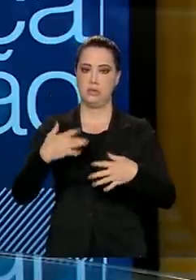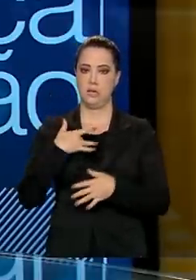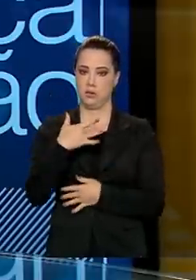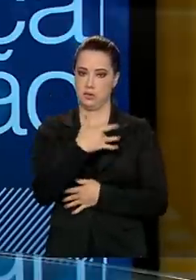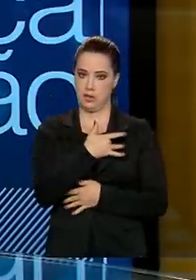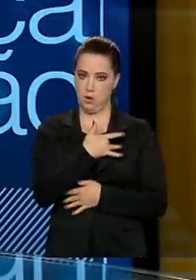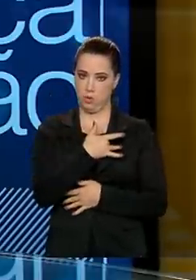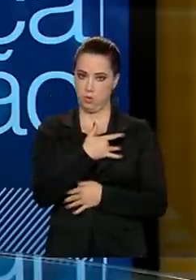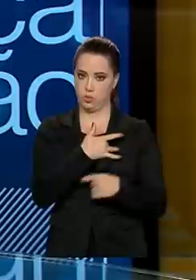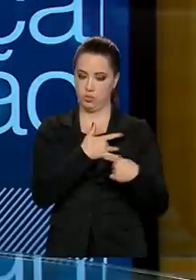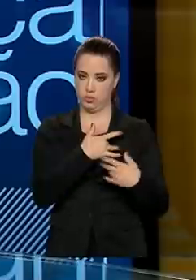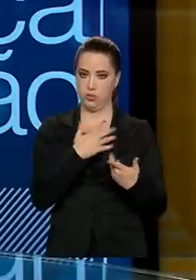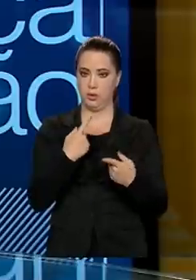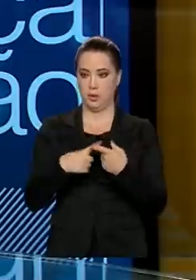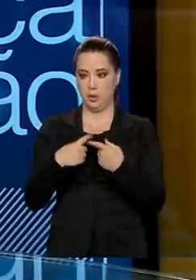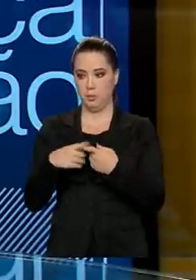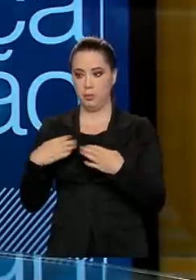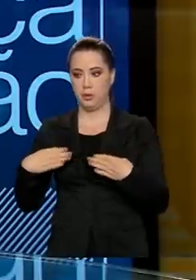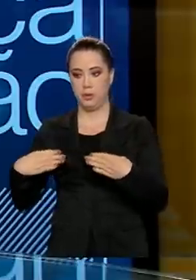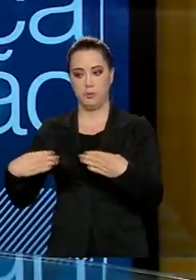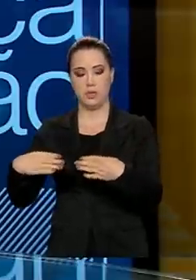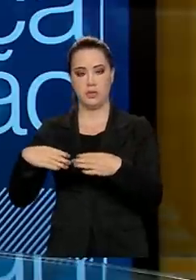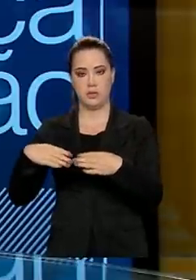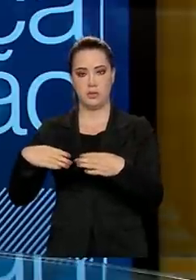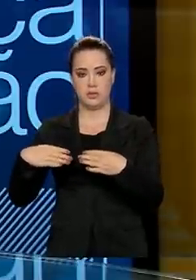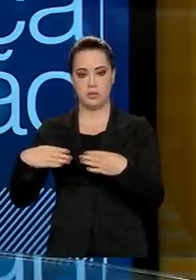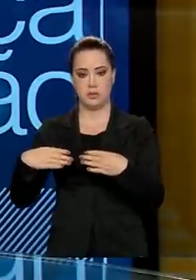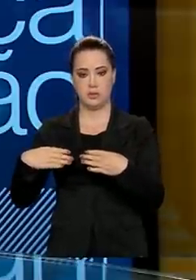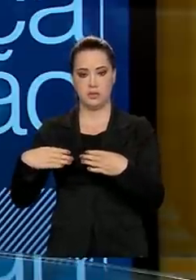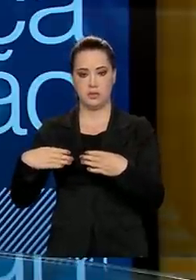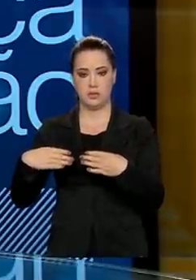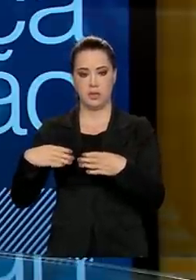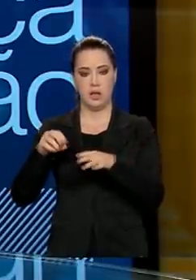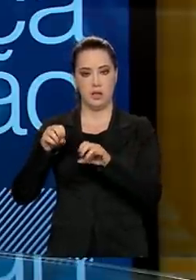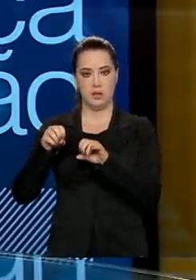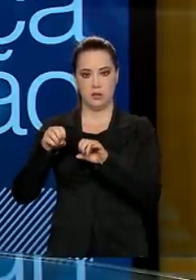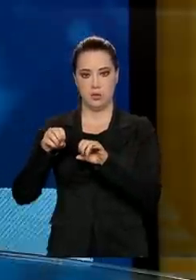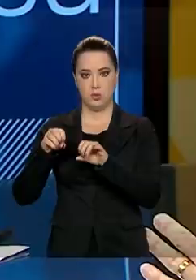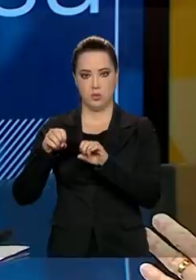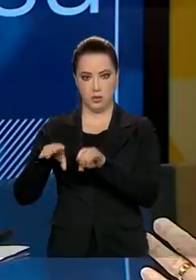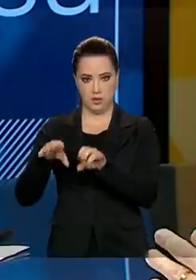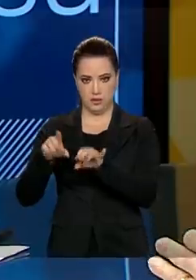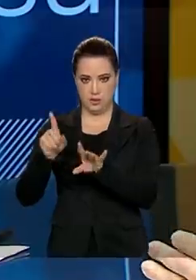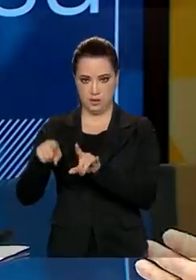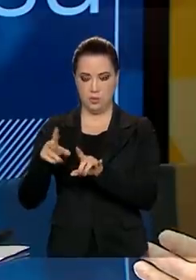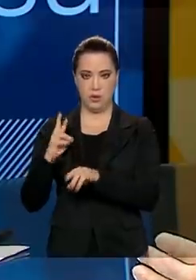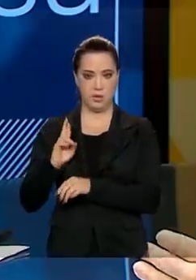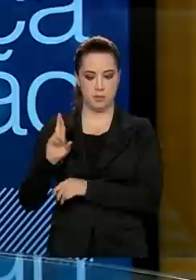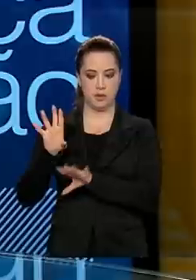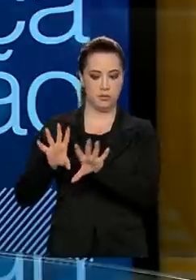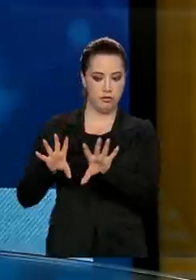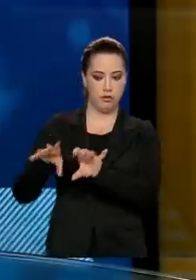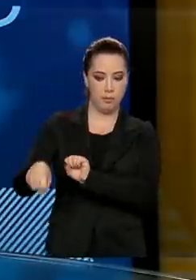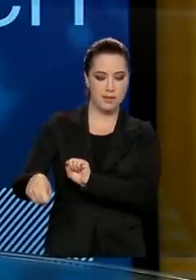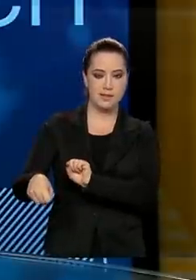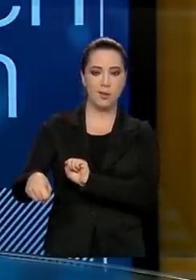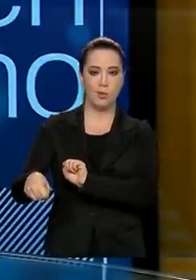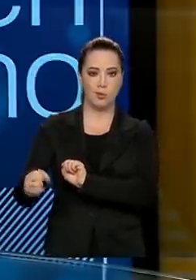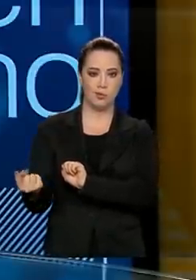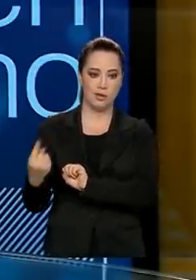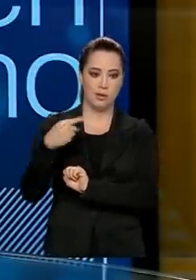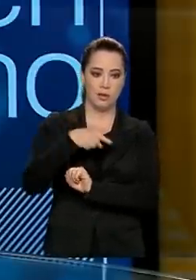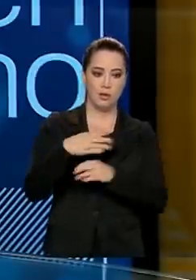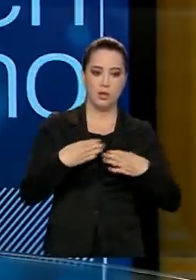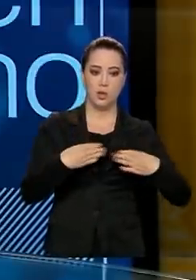Educação é responsável pela formação e o Ministério da Saúde pelo atendimento. E o Ministério da Saúde verificou que poderia,